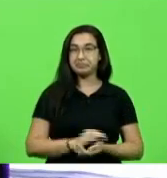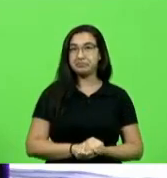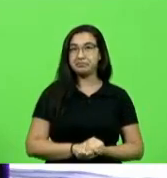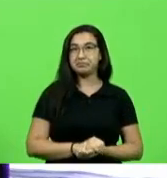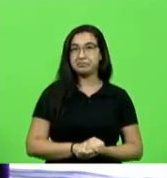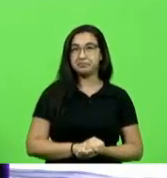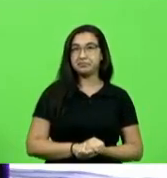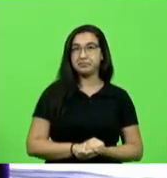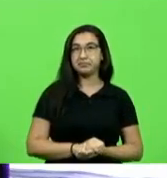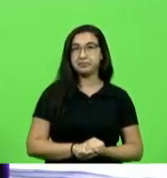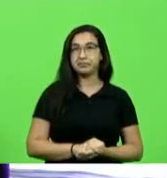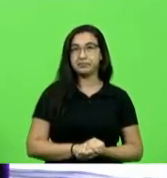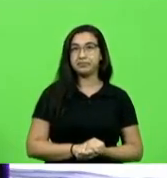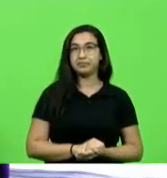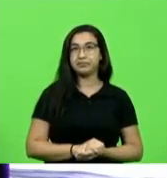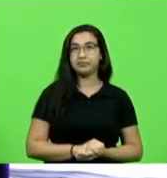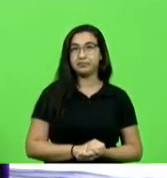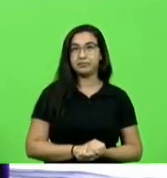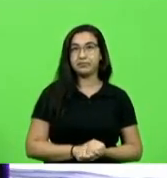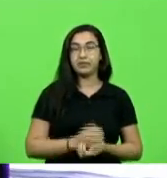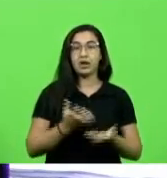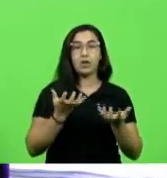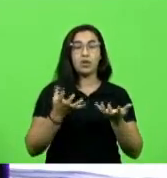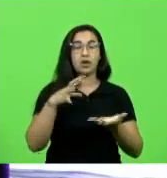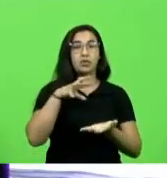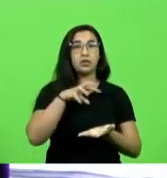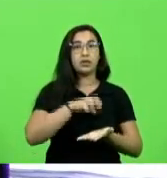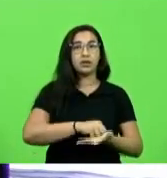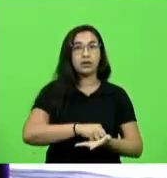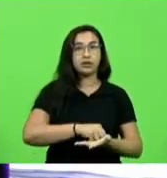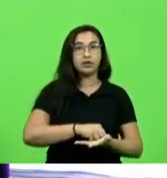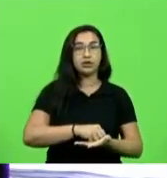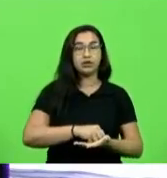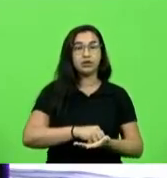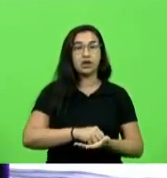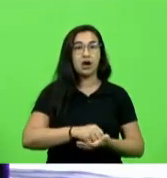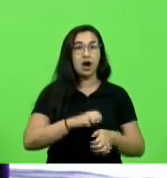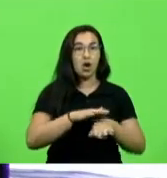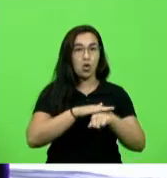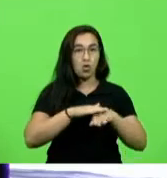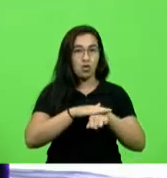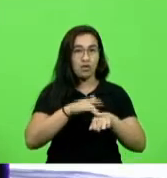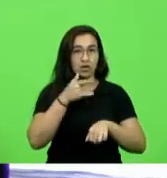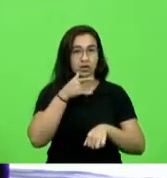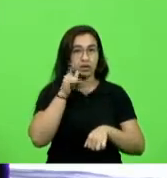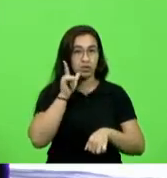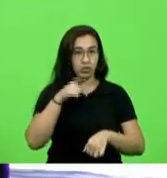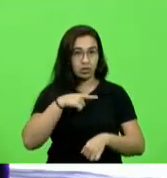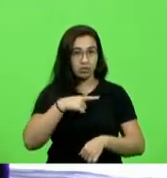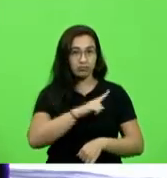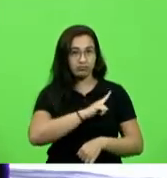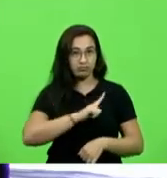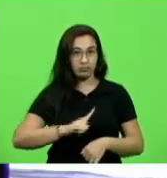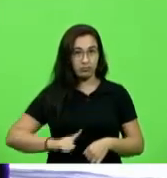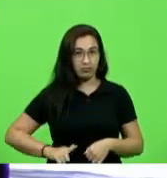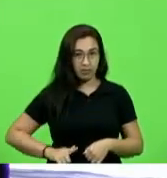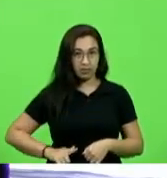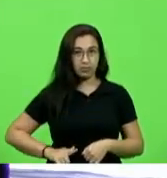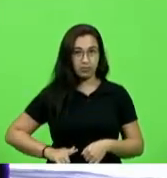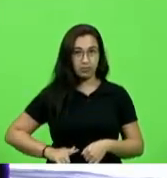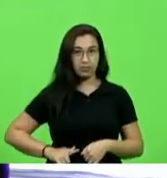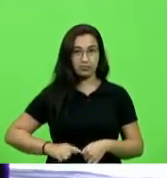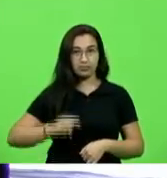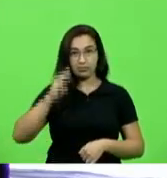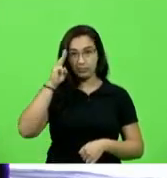deputados registrar a conversa ontem que tive com o governador Carlos Moisés